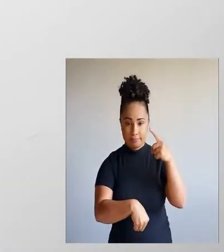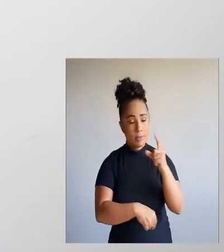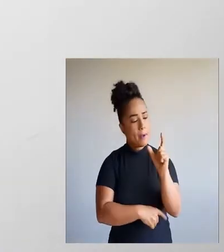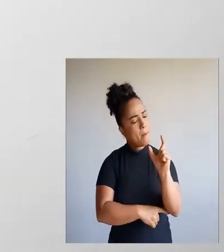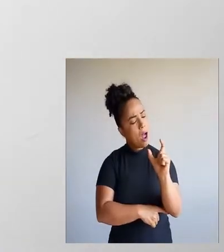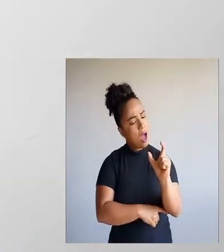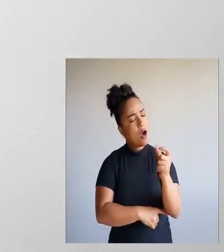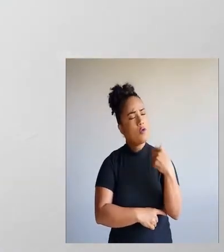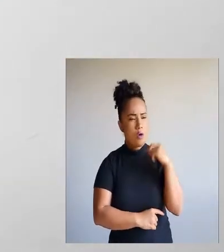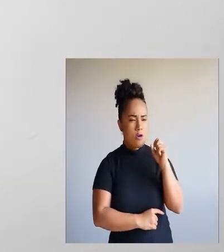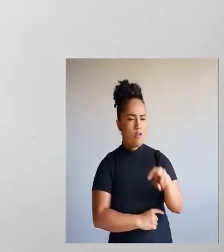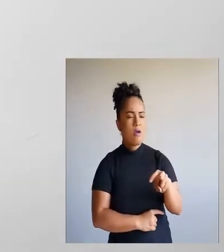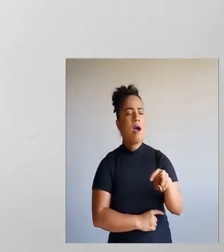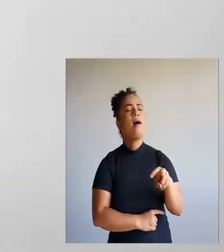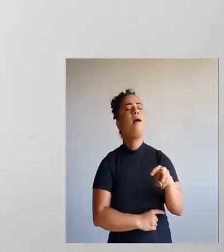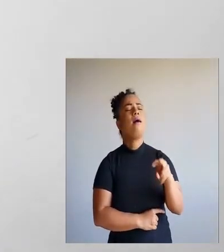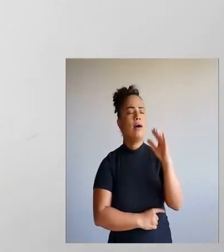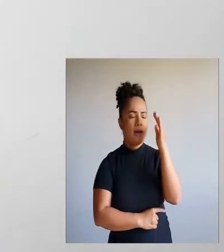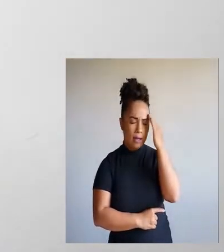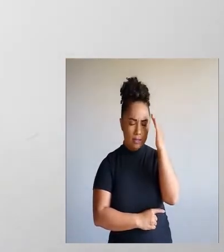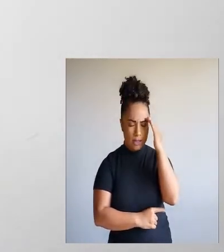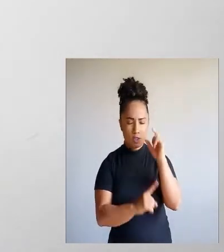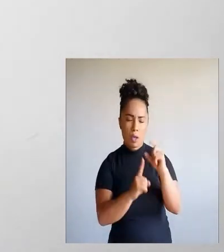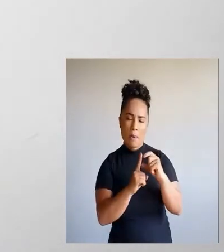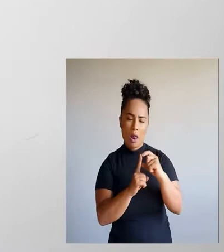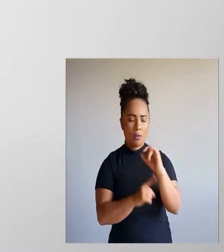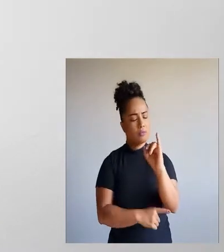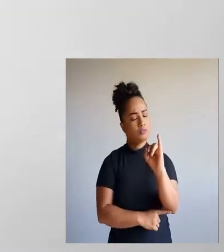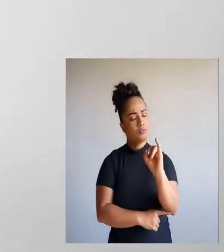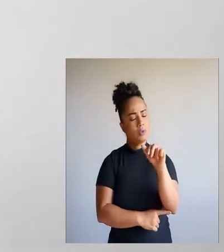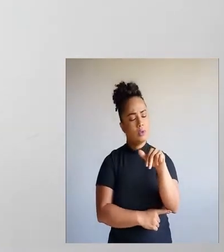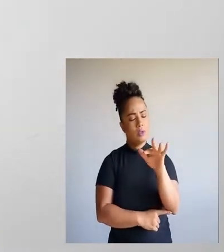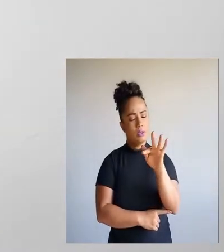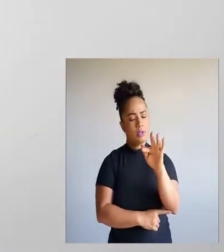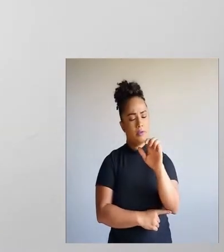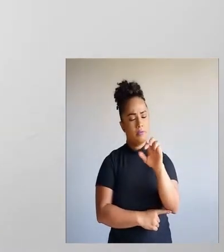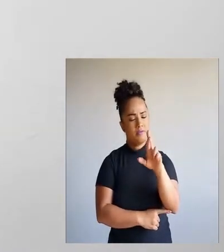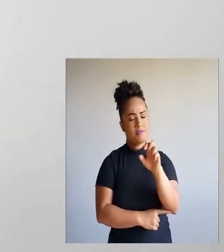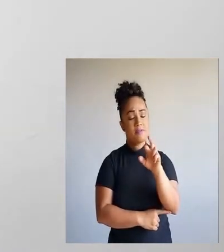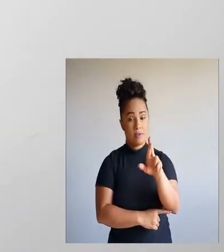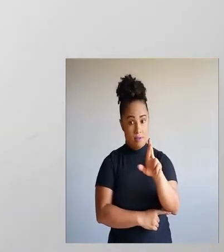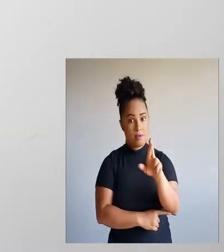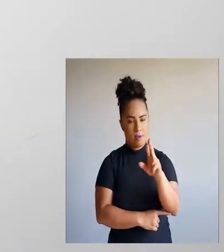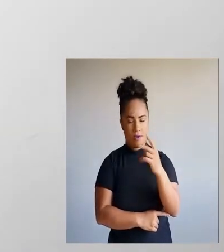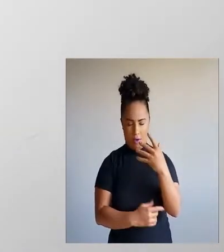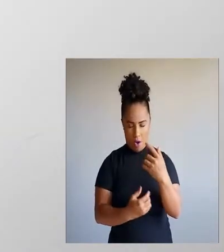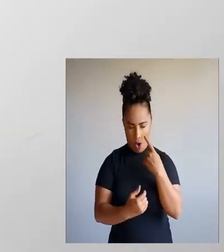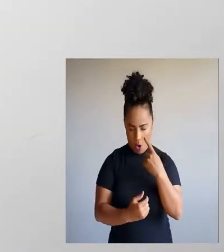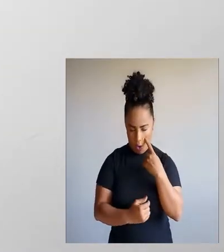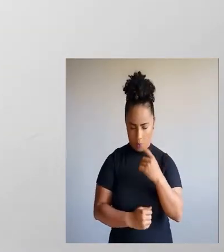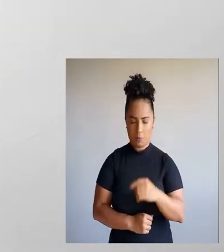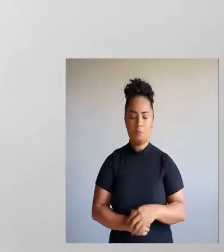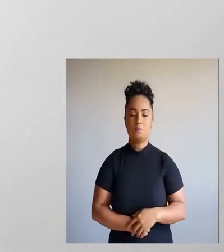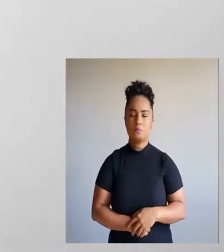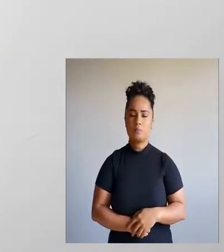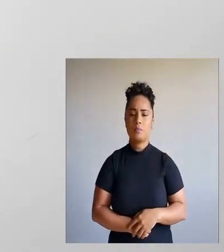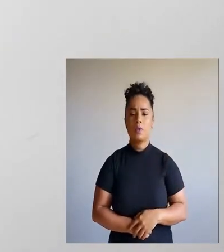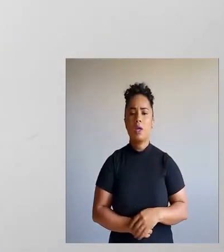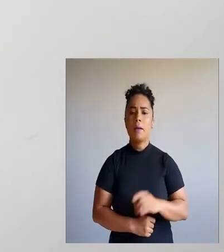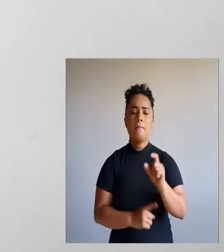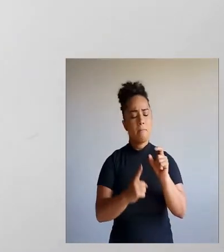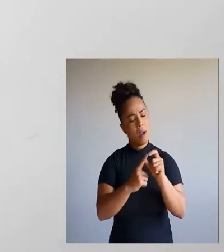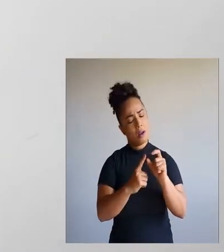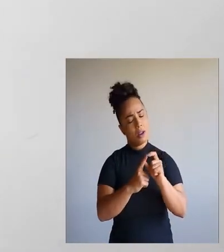Inferir o sentido de uma palavra ou expressão. Vamos lá. Parte por parte desse